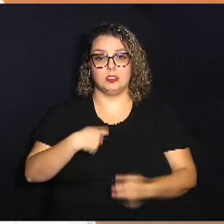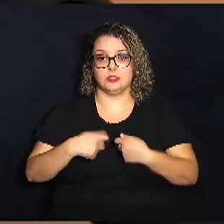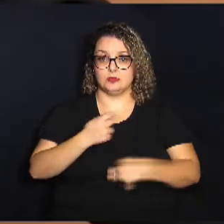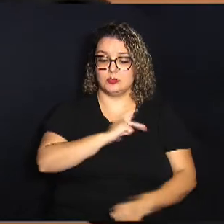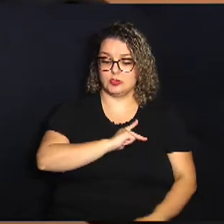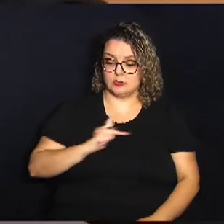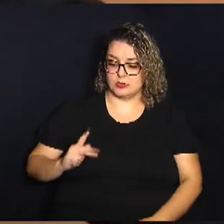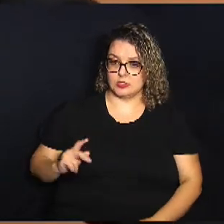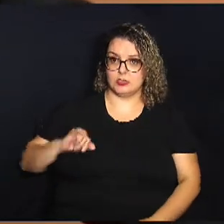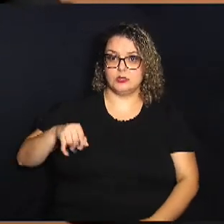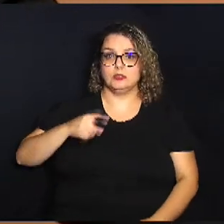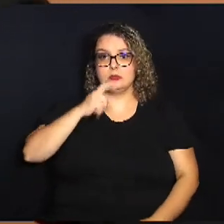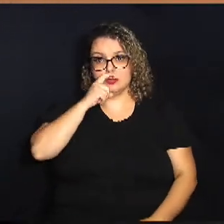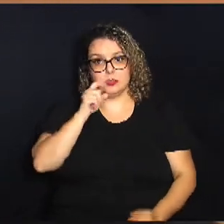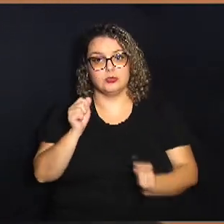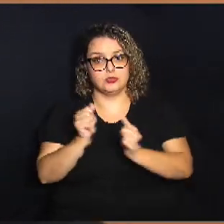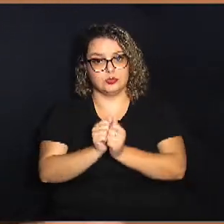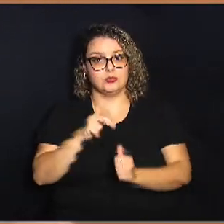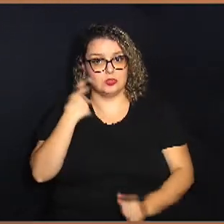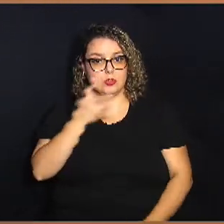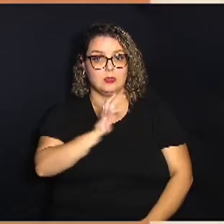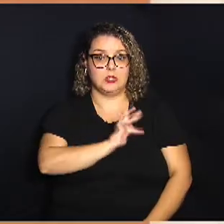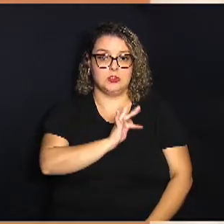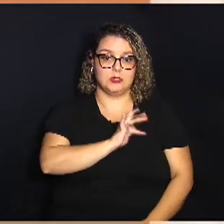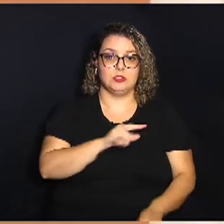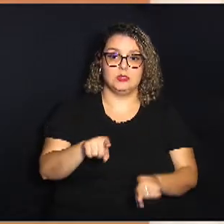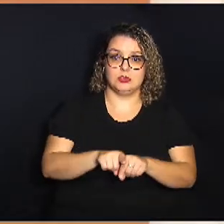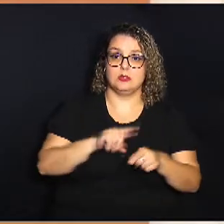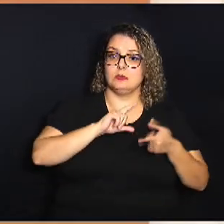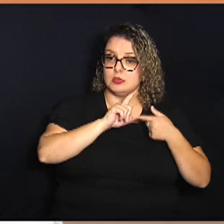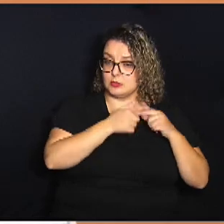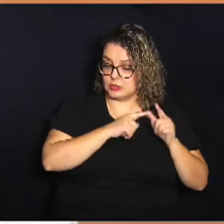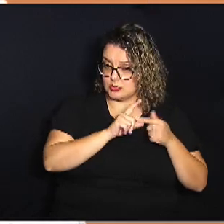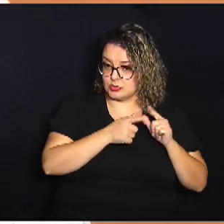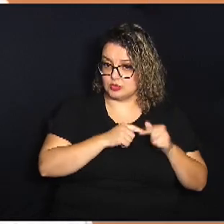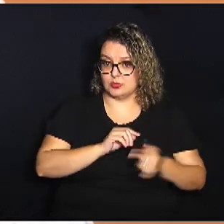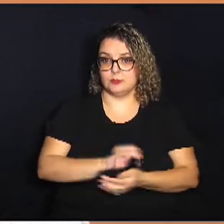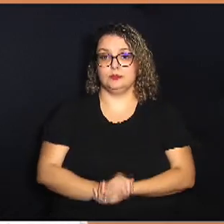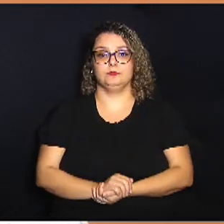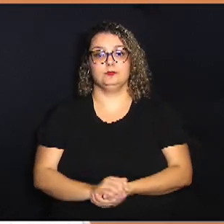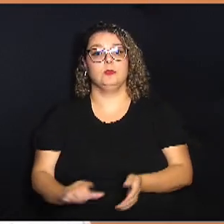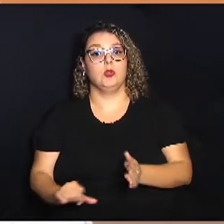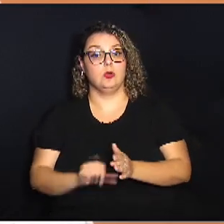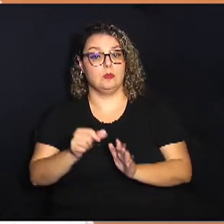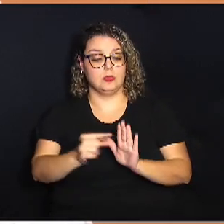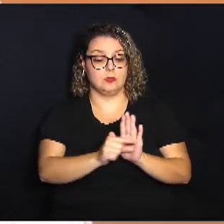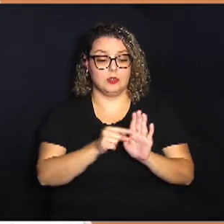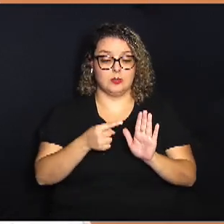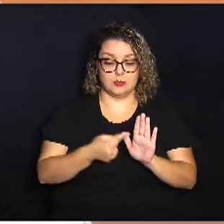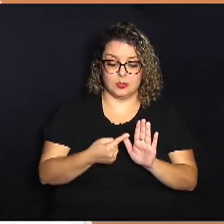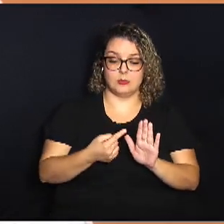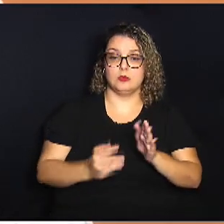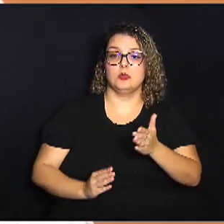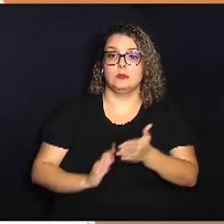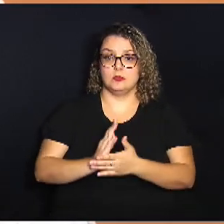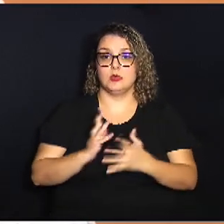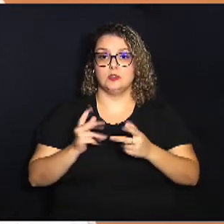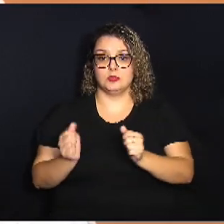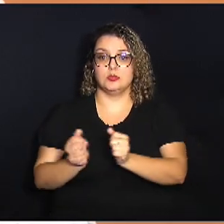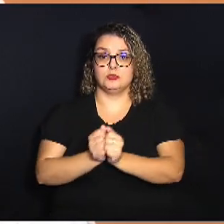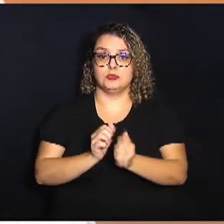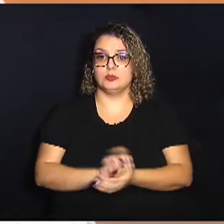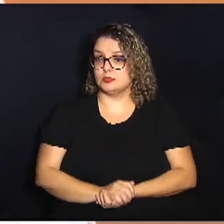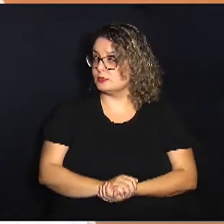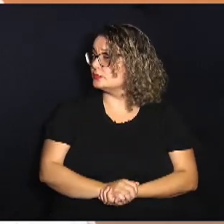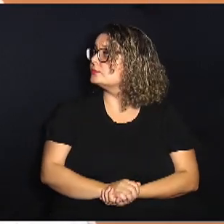Schneider juntamente com os vereadores Fernando Mendes e Major Jaime o primeiro ponto da pauta foi aprovado por unanimidade